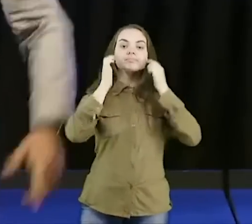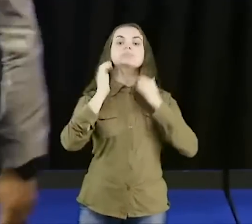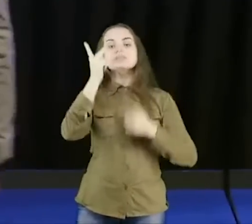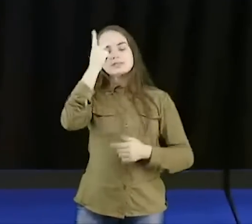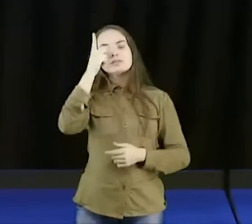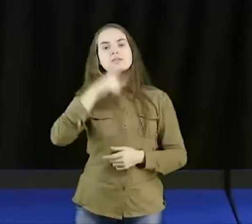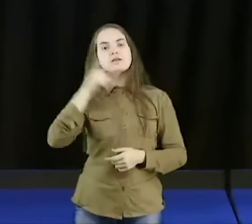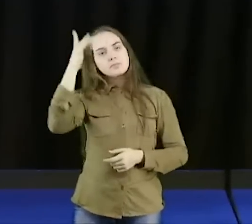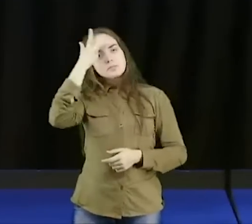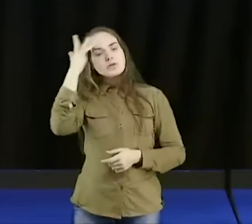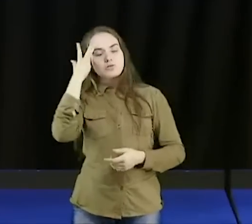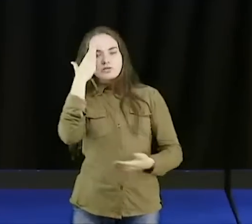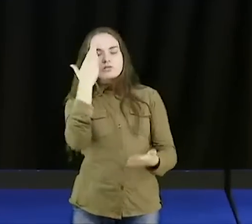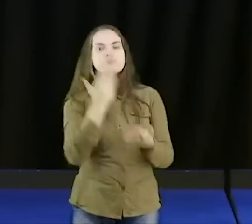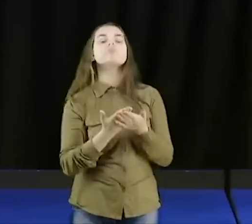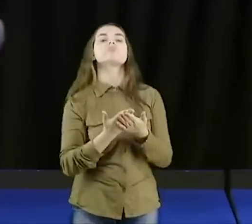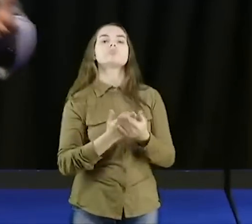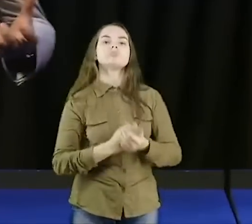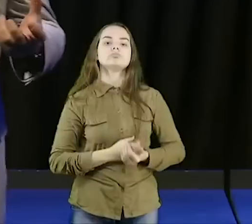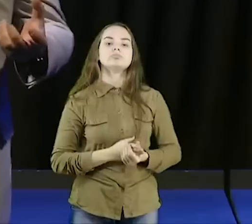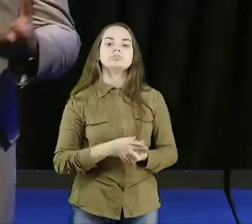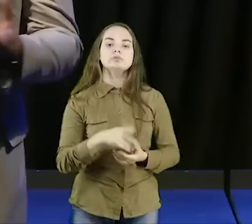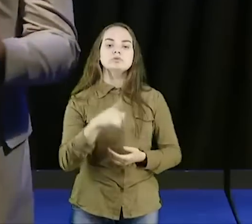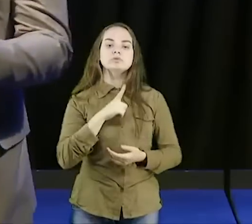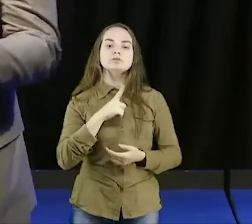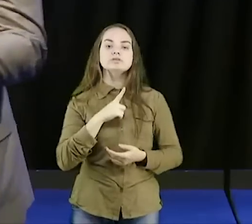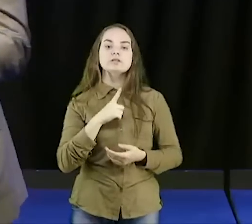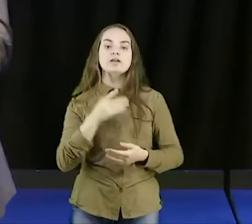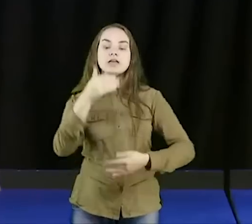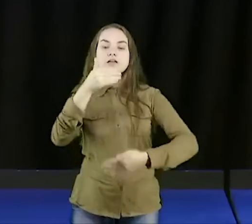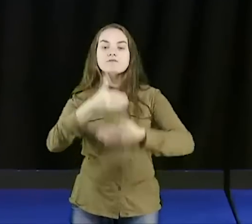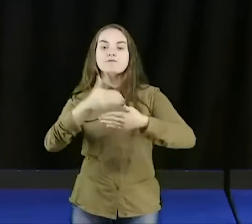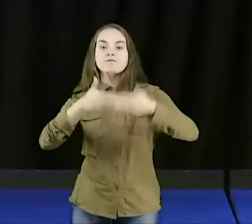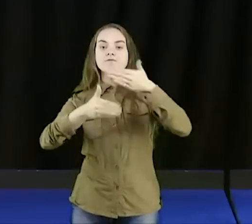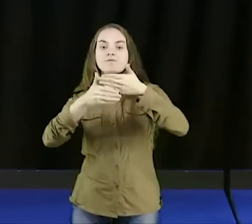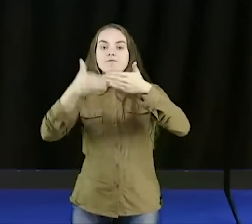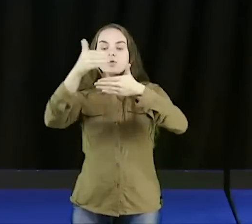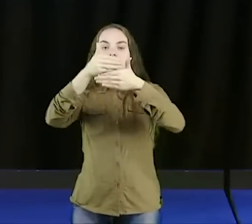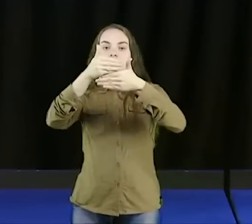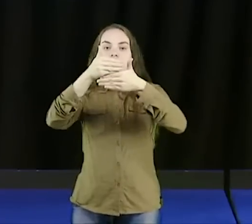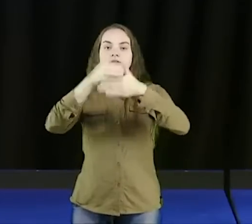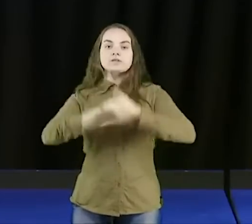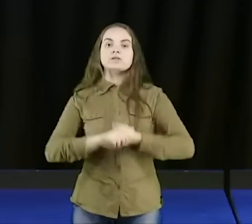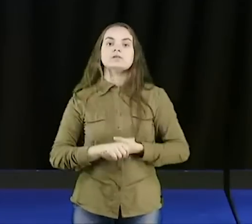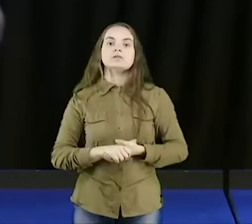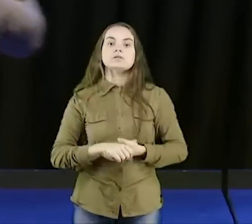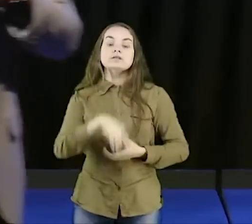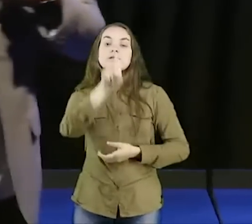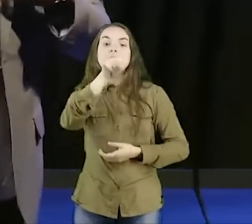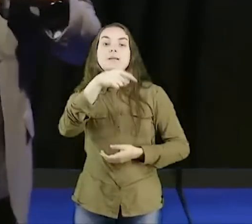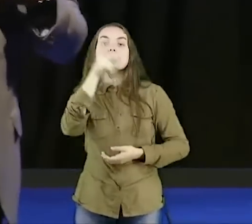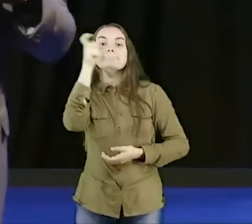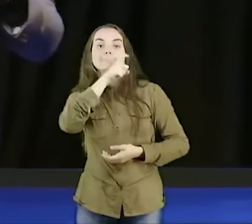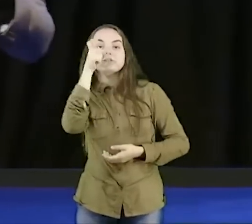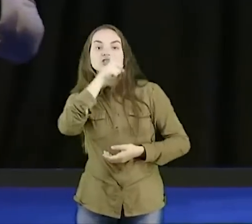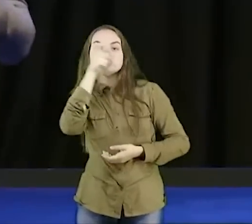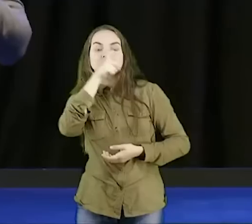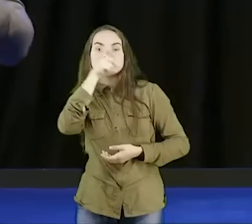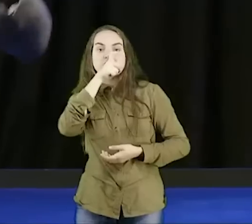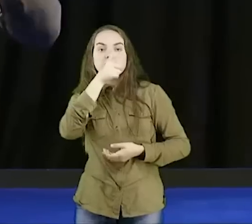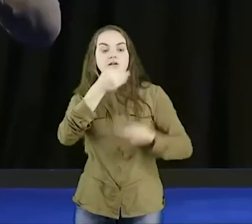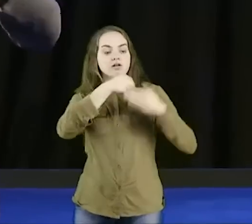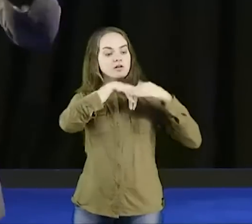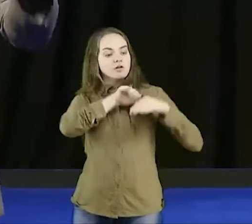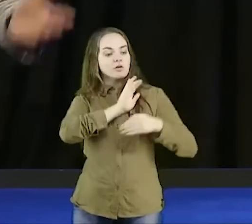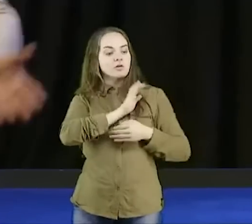que vai continuar acreditando nisso, então, existem fortalezas, diga, fortaleza, que são mentiras, que vão abrigar o que no teu